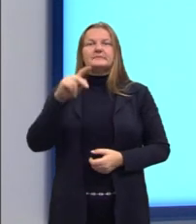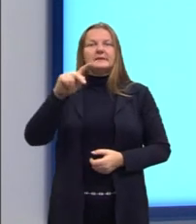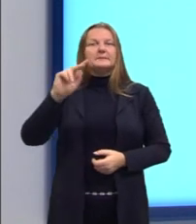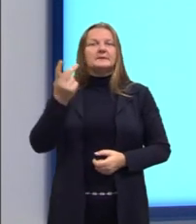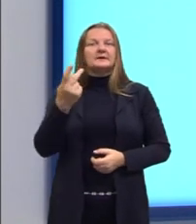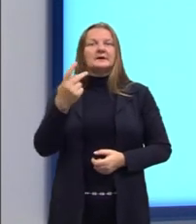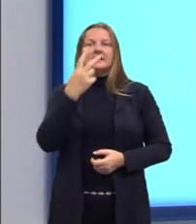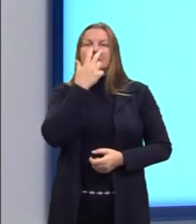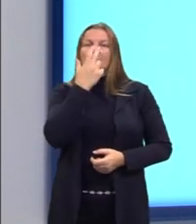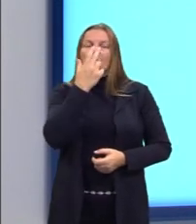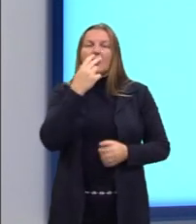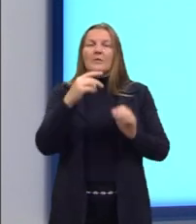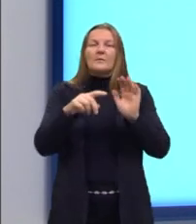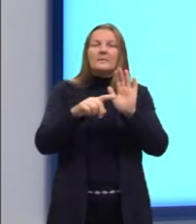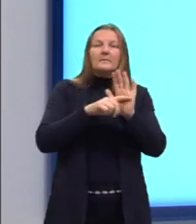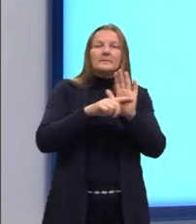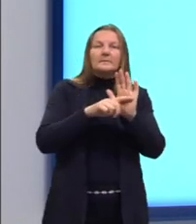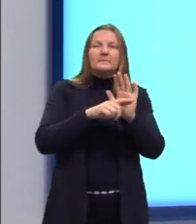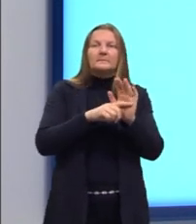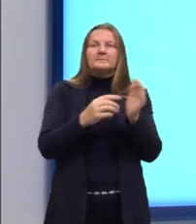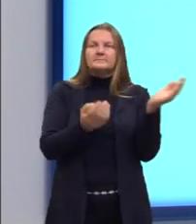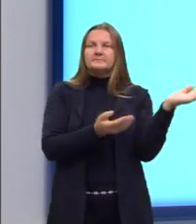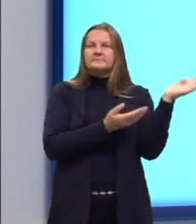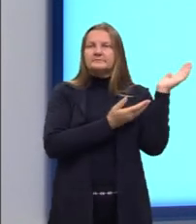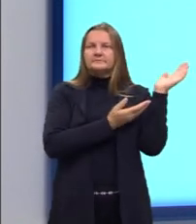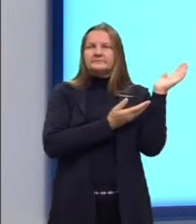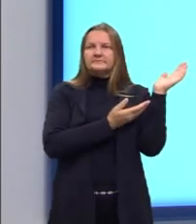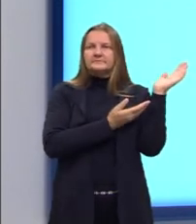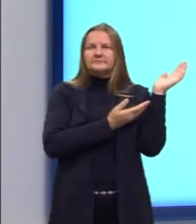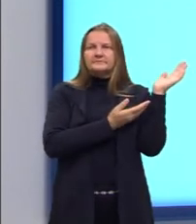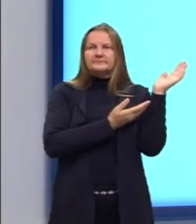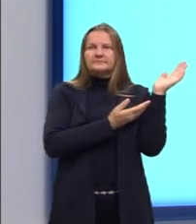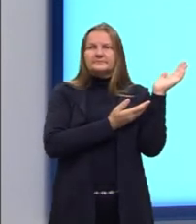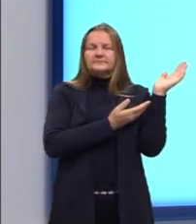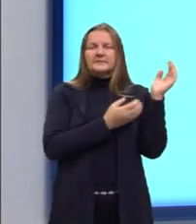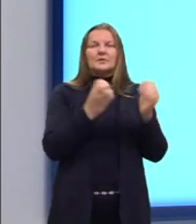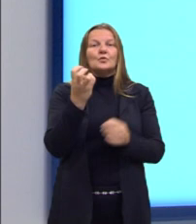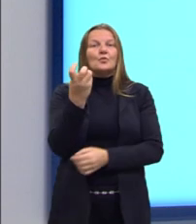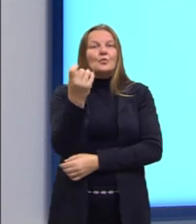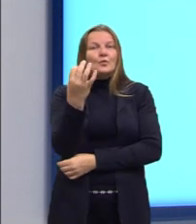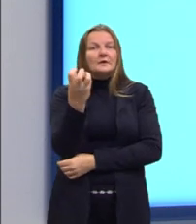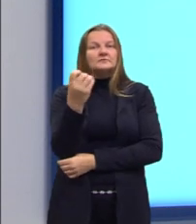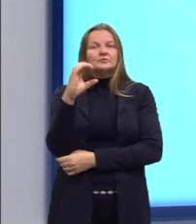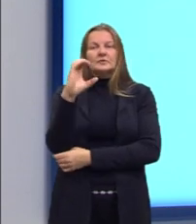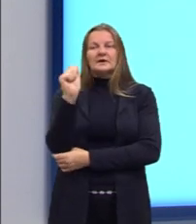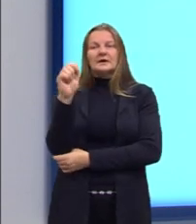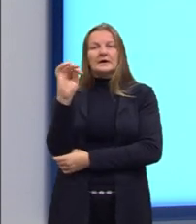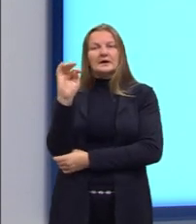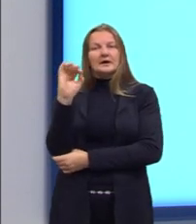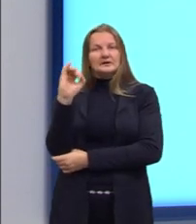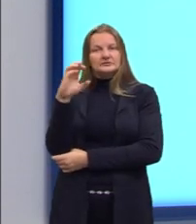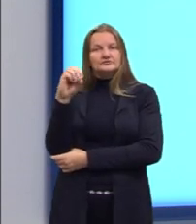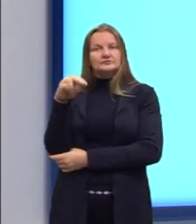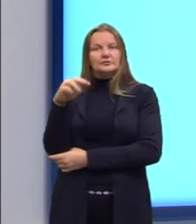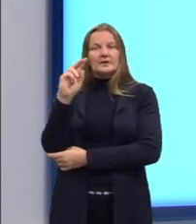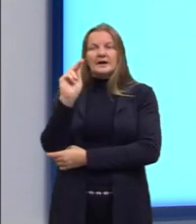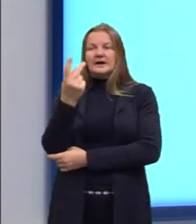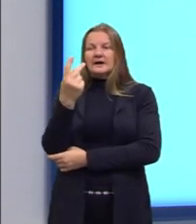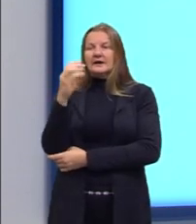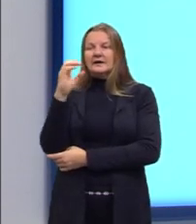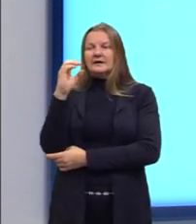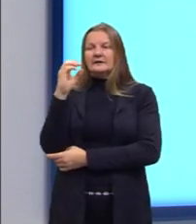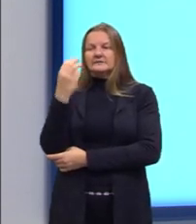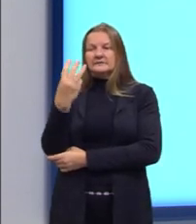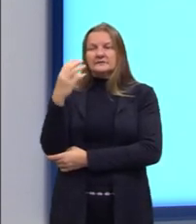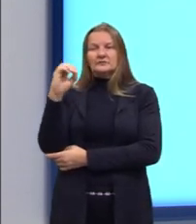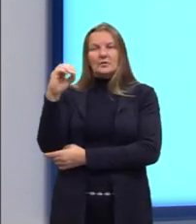é igual ao menos log da concentração do cátion hidrônico, que é o H₃O⁺.